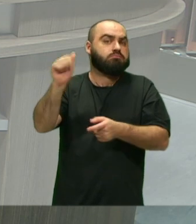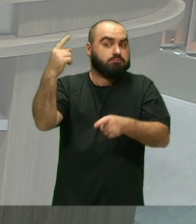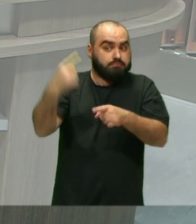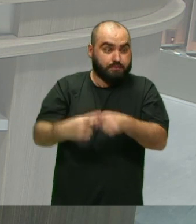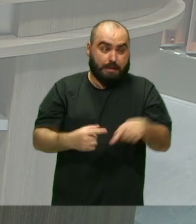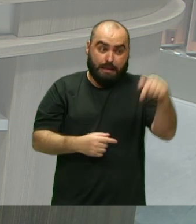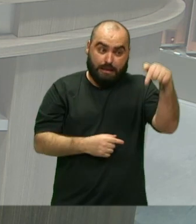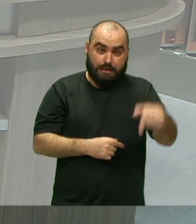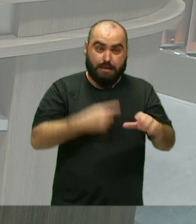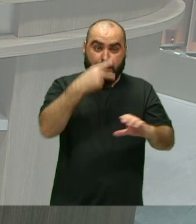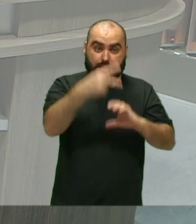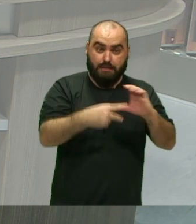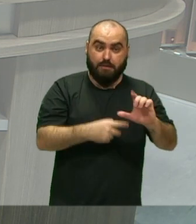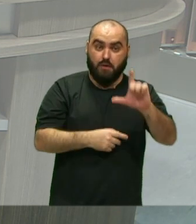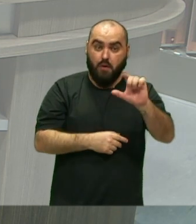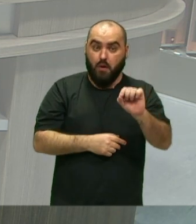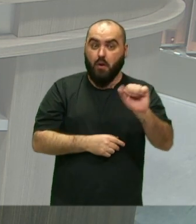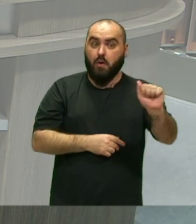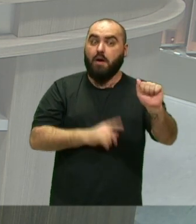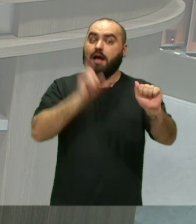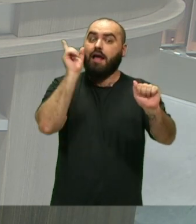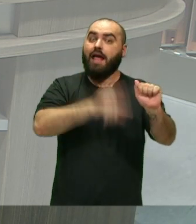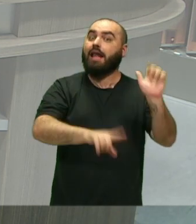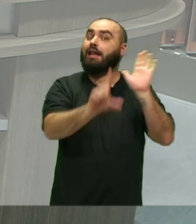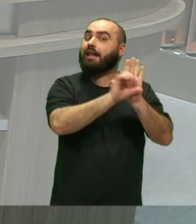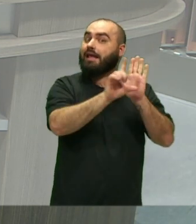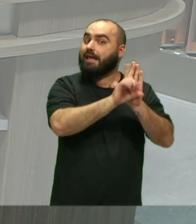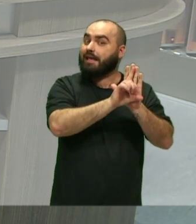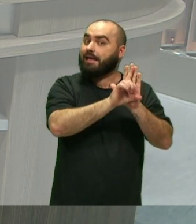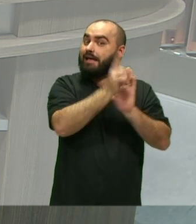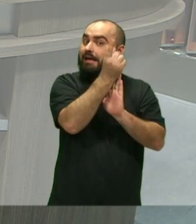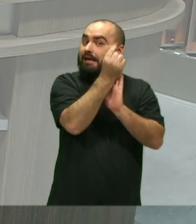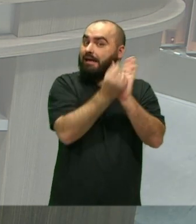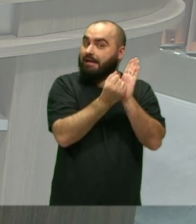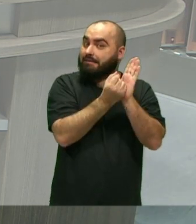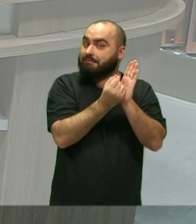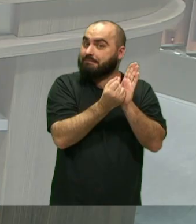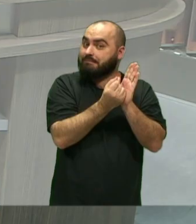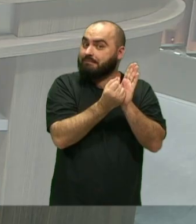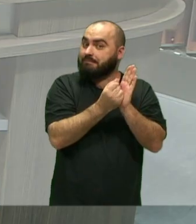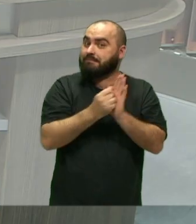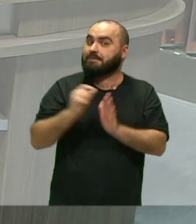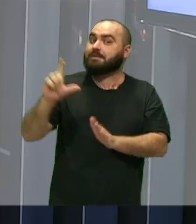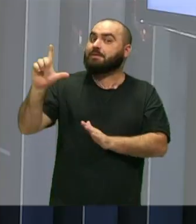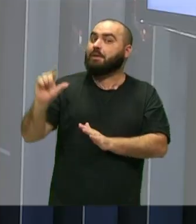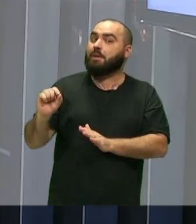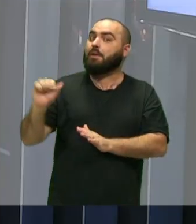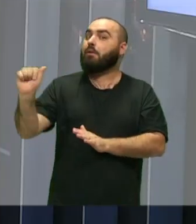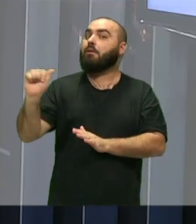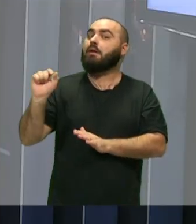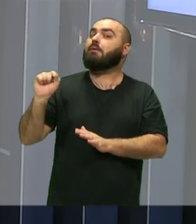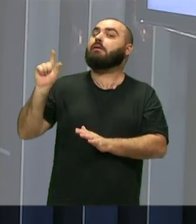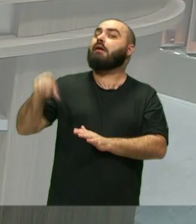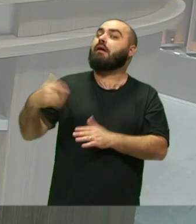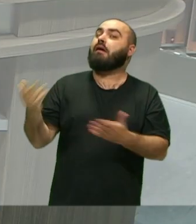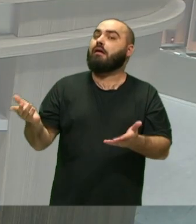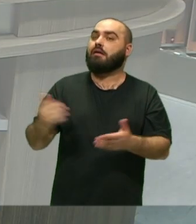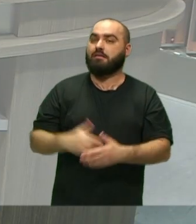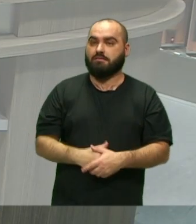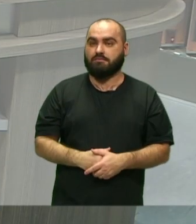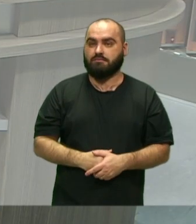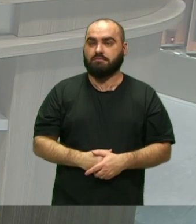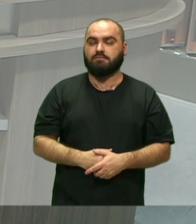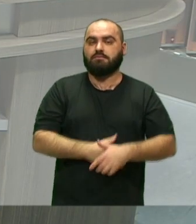Câmara de Vereadores Loa é lei Lei orçamentária Não é essa loa O que é uma